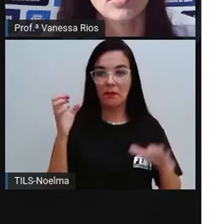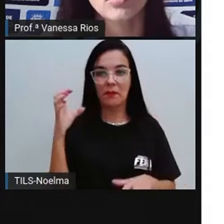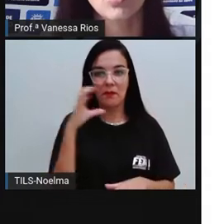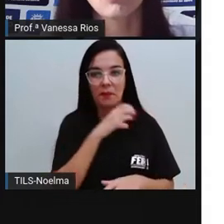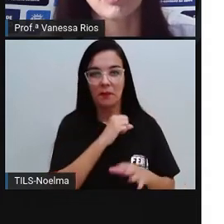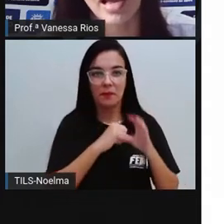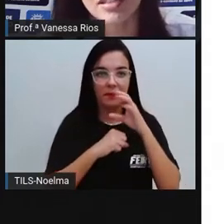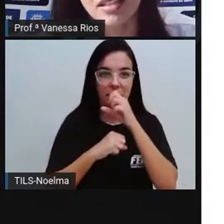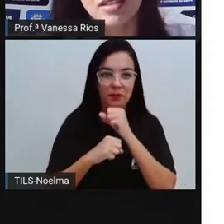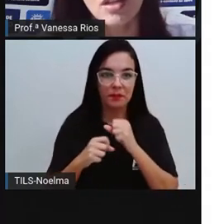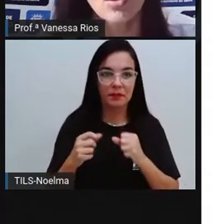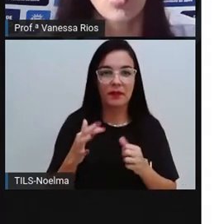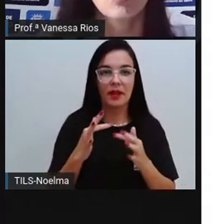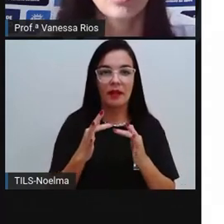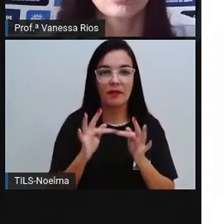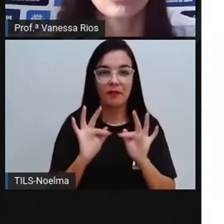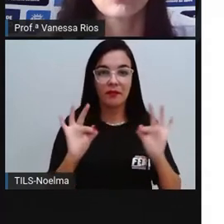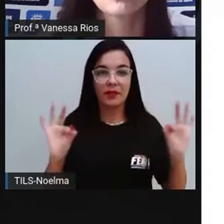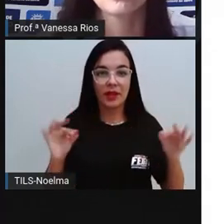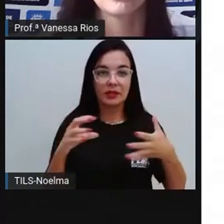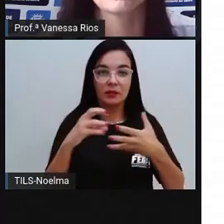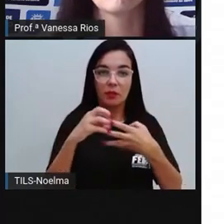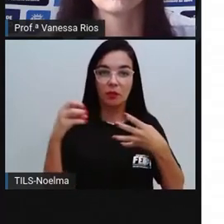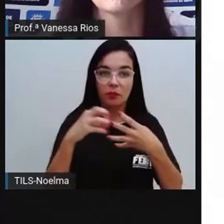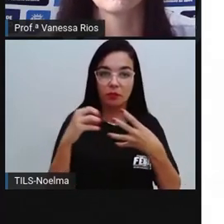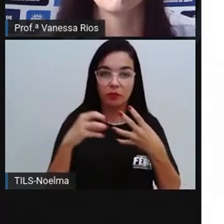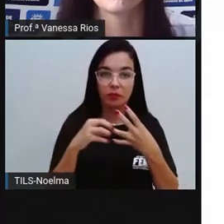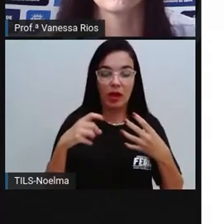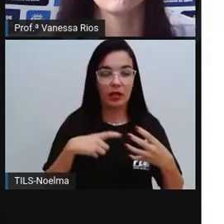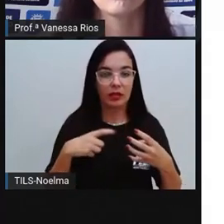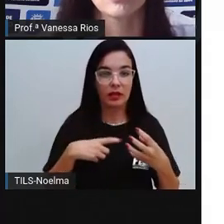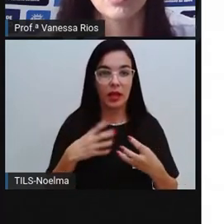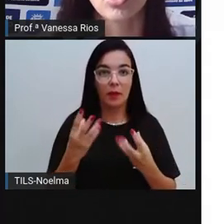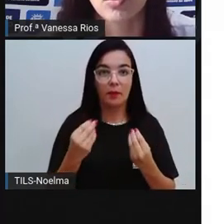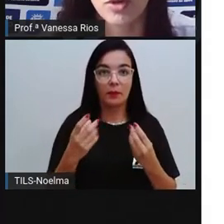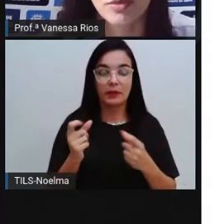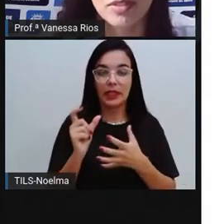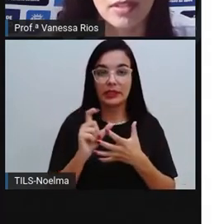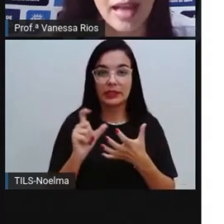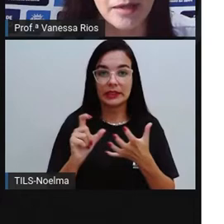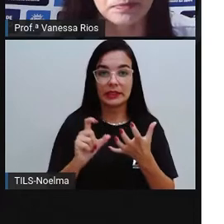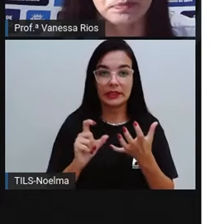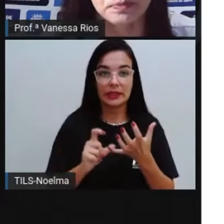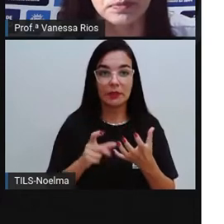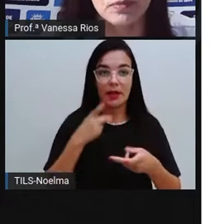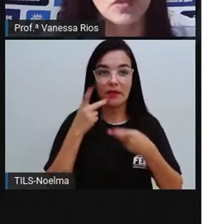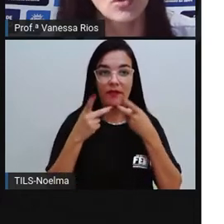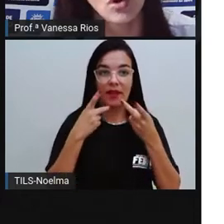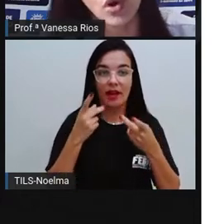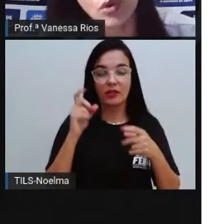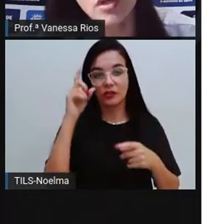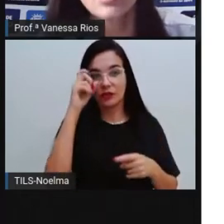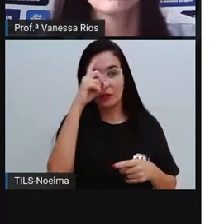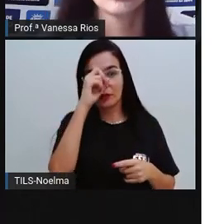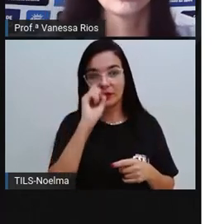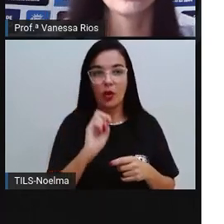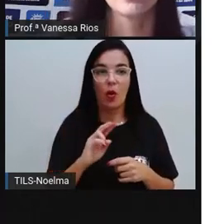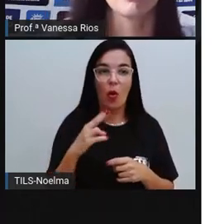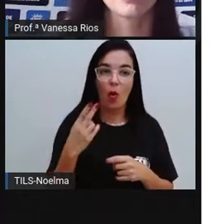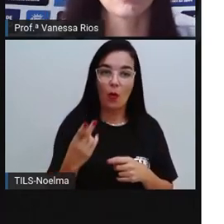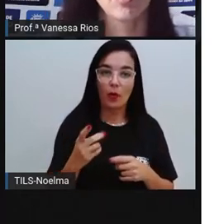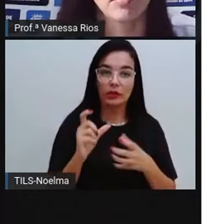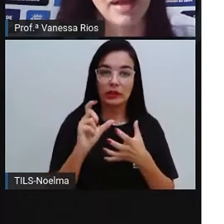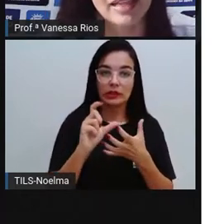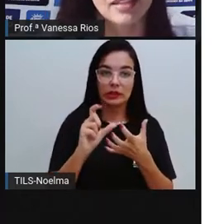versos ou frases com grande concentração de sílabas difíceis de pronunciar, ou de